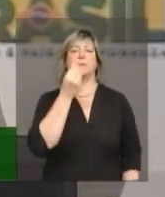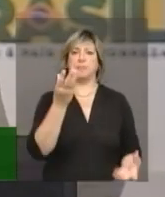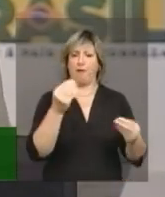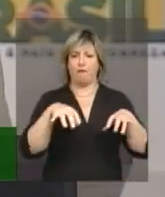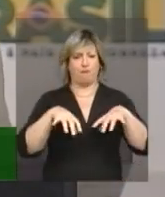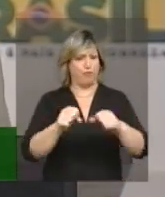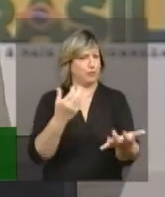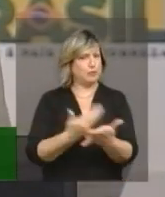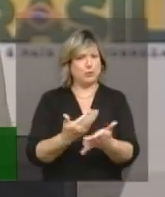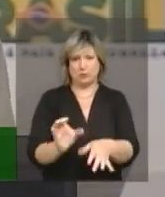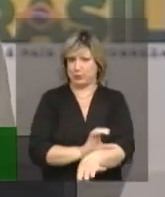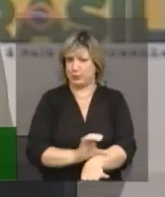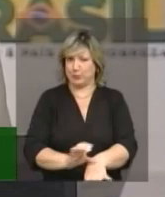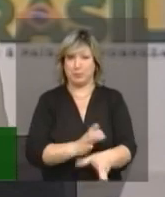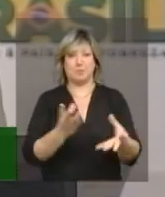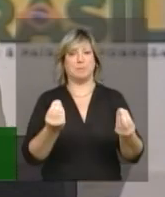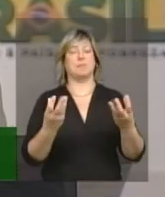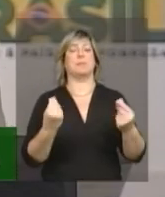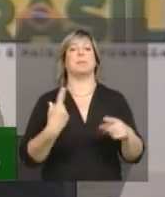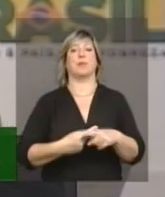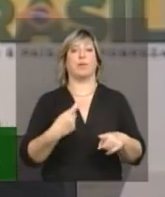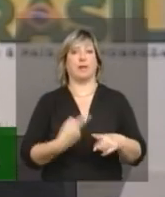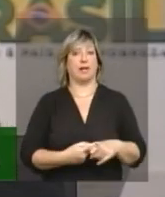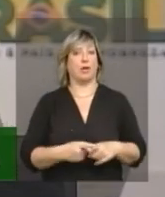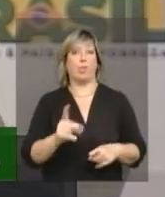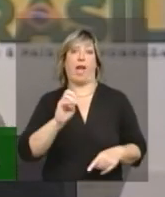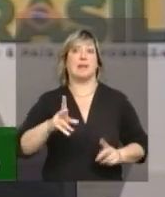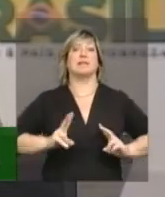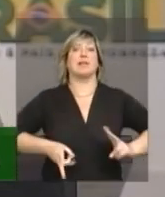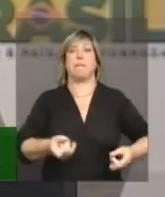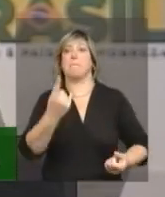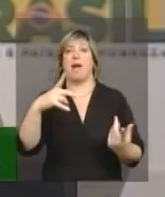oportunidades, apareceu, tem que aproveitar, porque não é sempre que aparece, né?